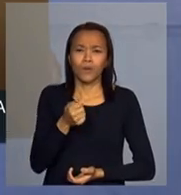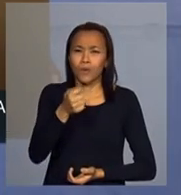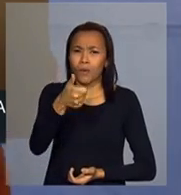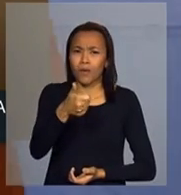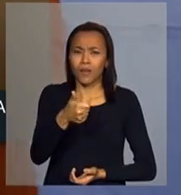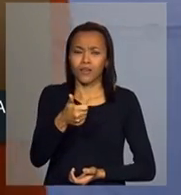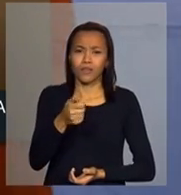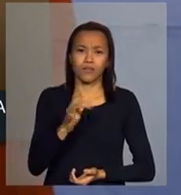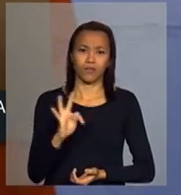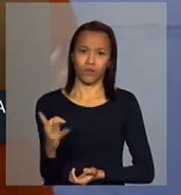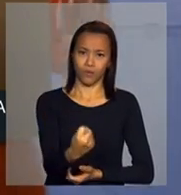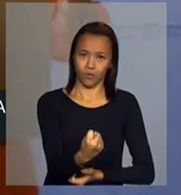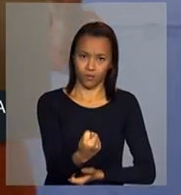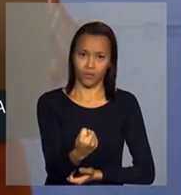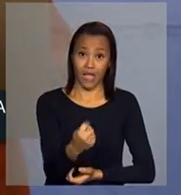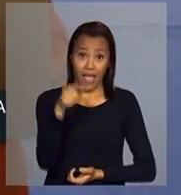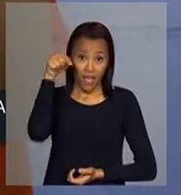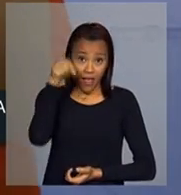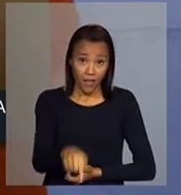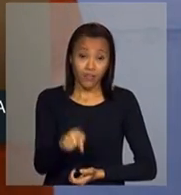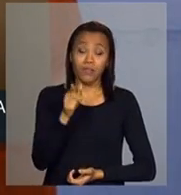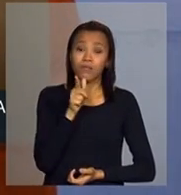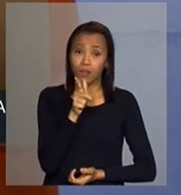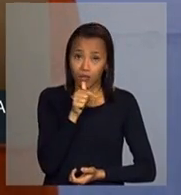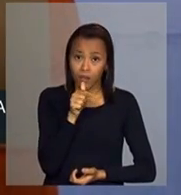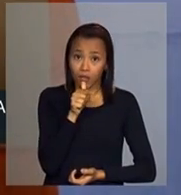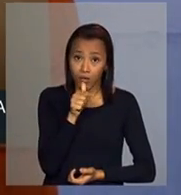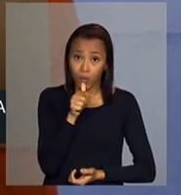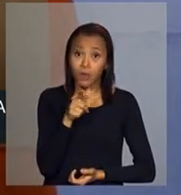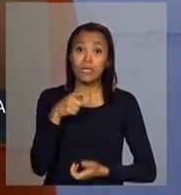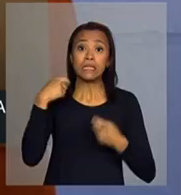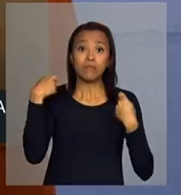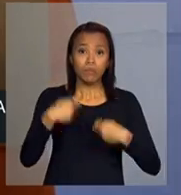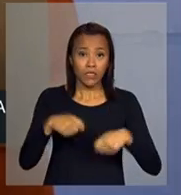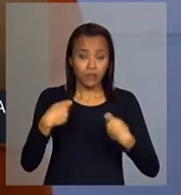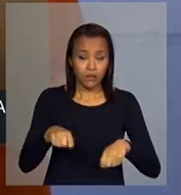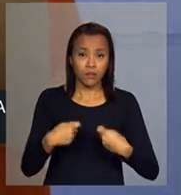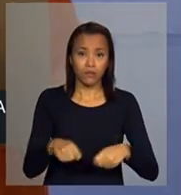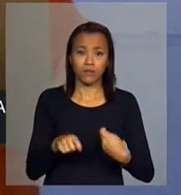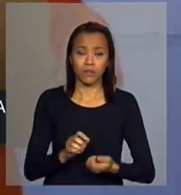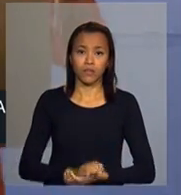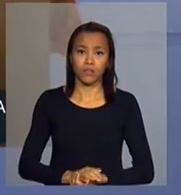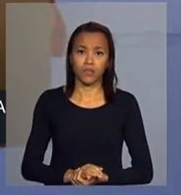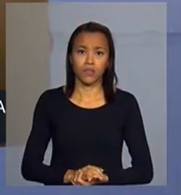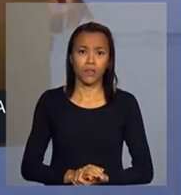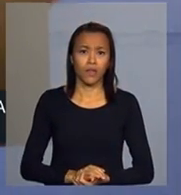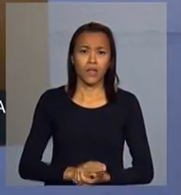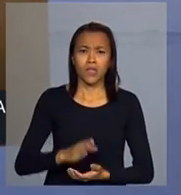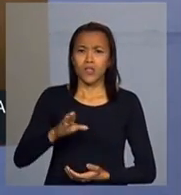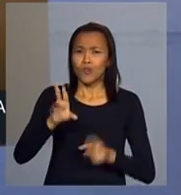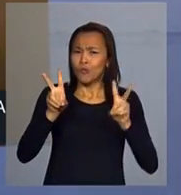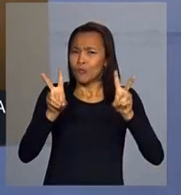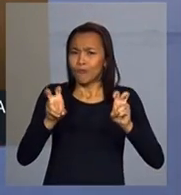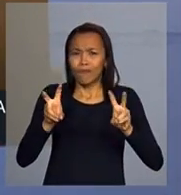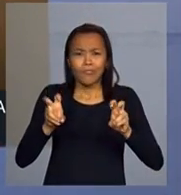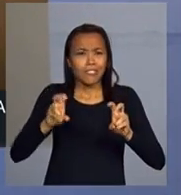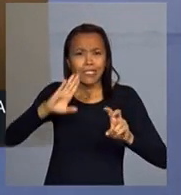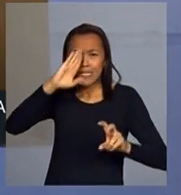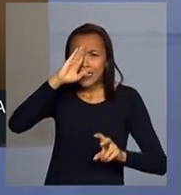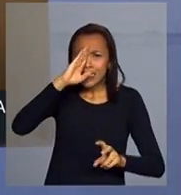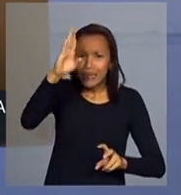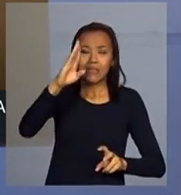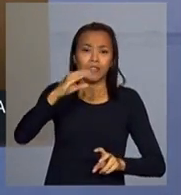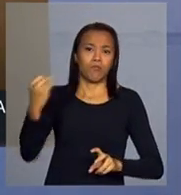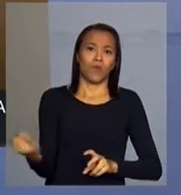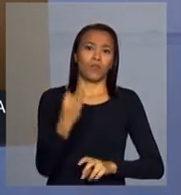água, essa água tem de ser considerada uma das questões estratégicas do